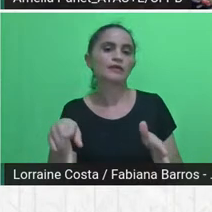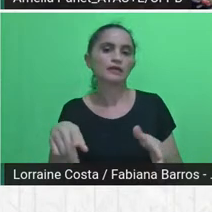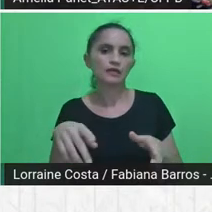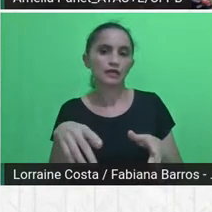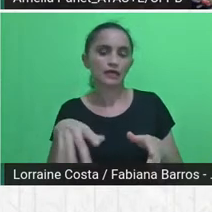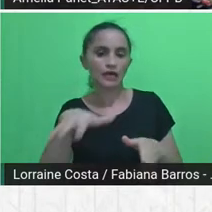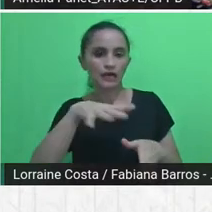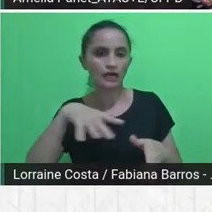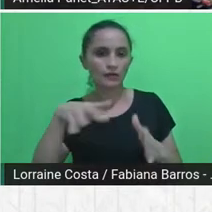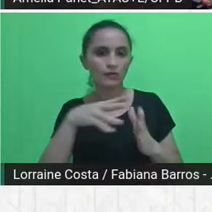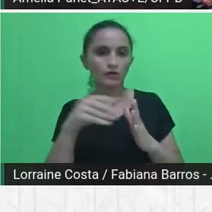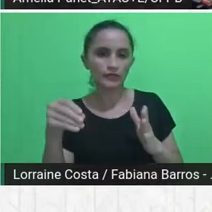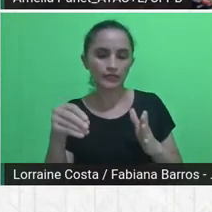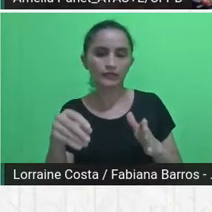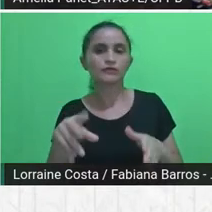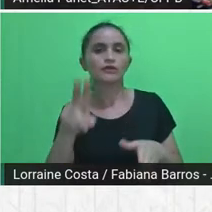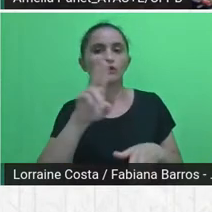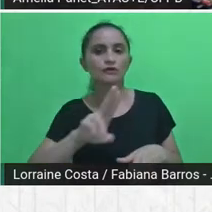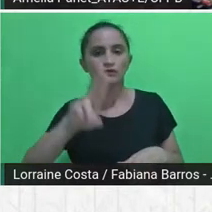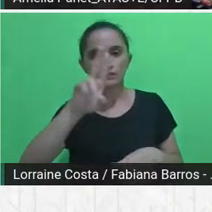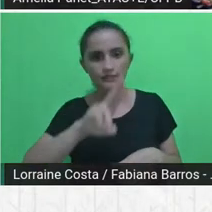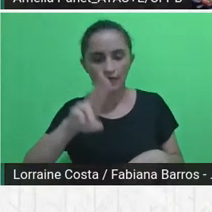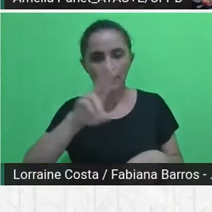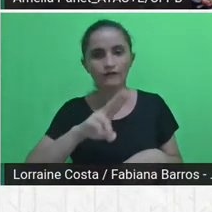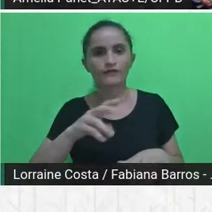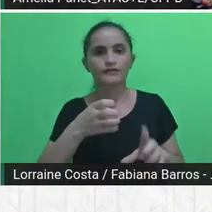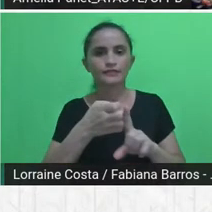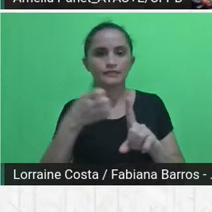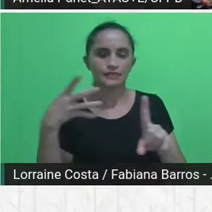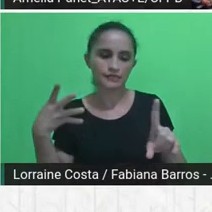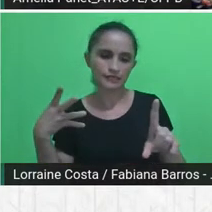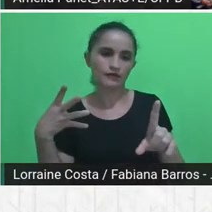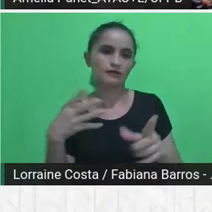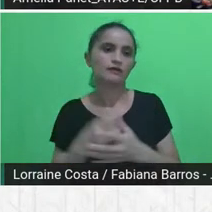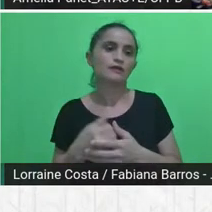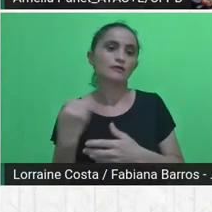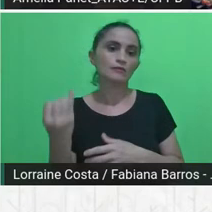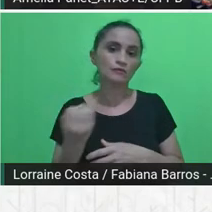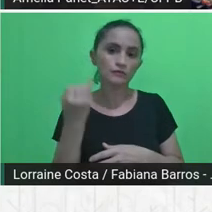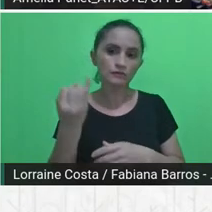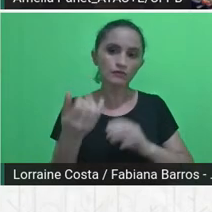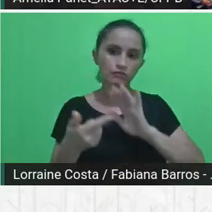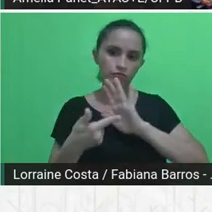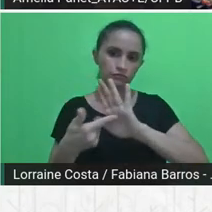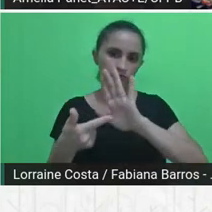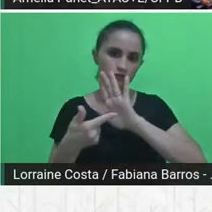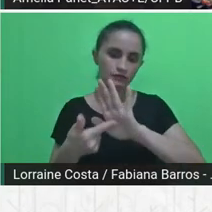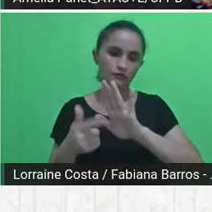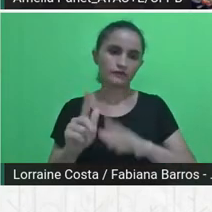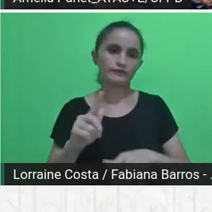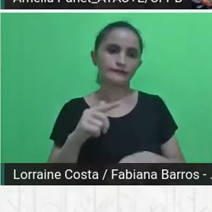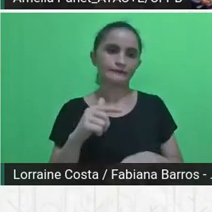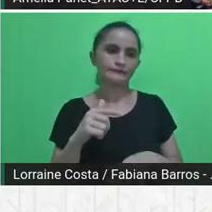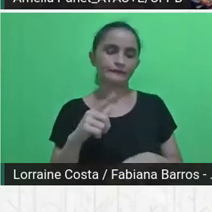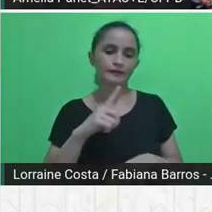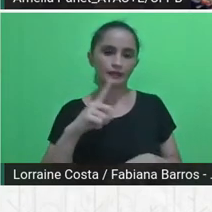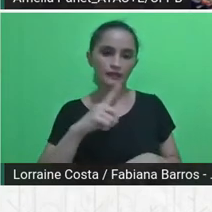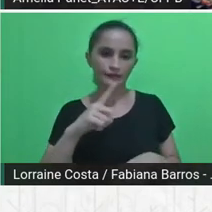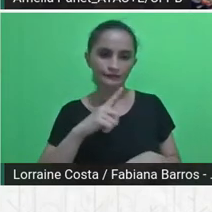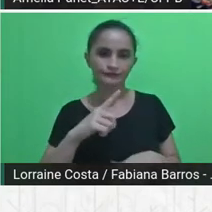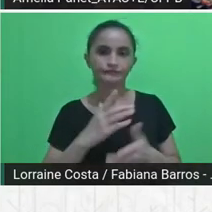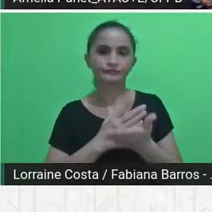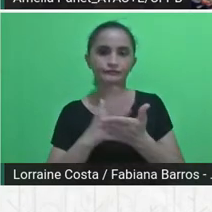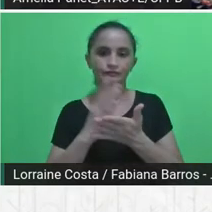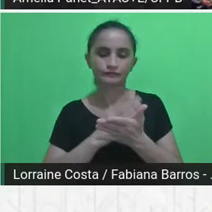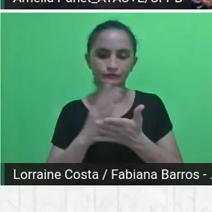extensão. É muito importante a gente destacar que essas questões, elas vão contribuir com a revisão de